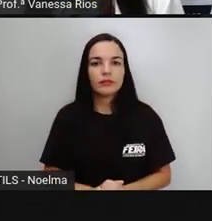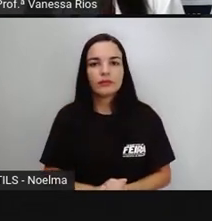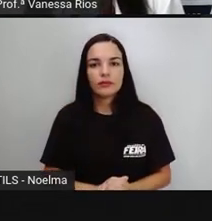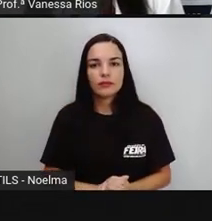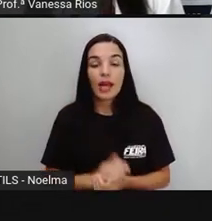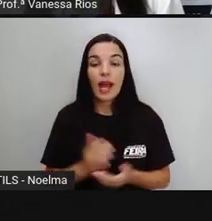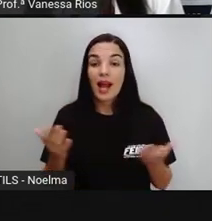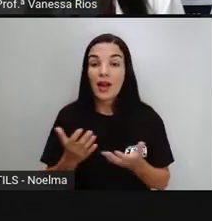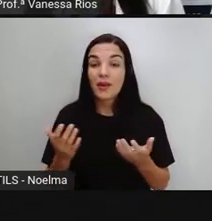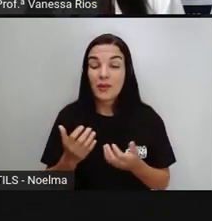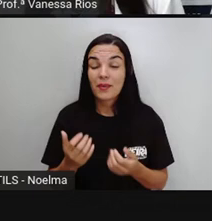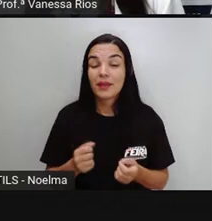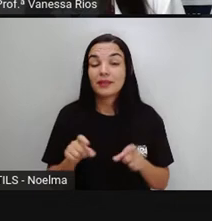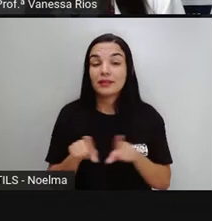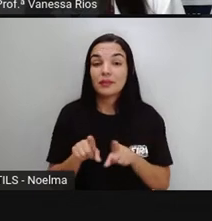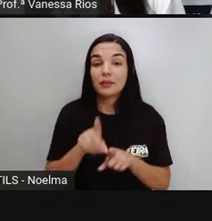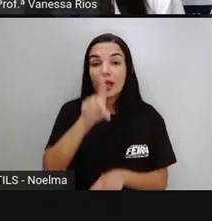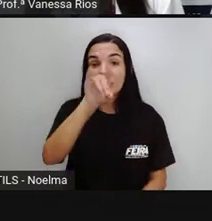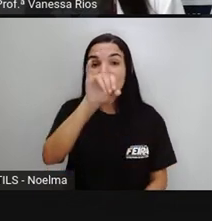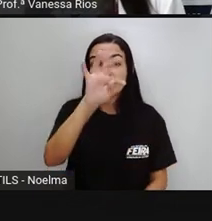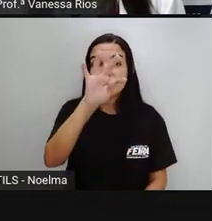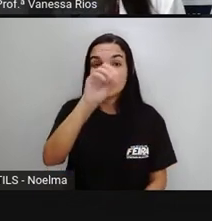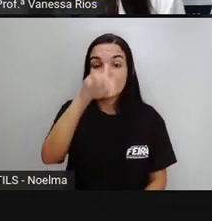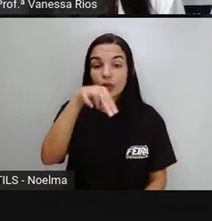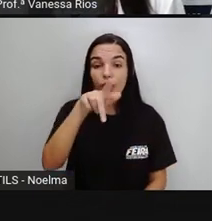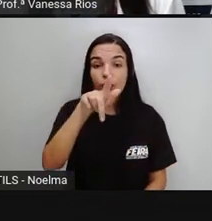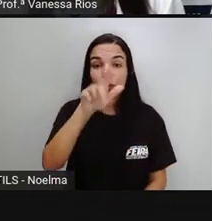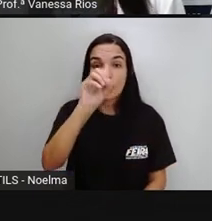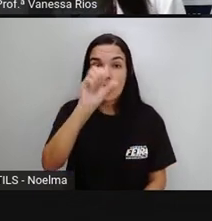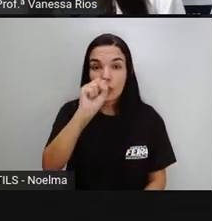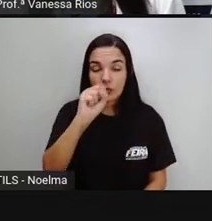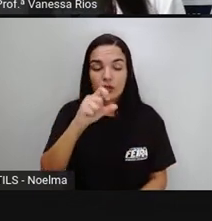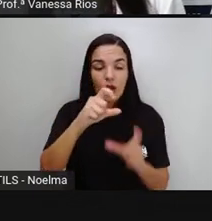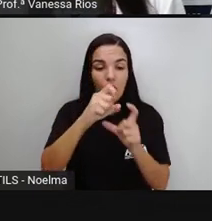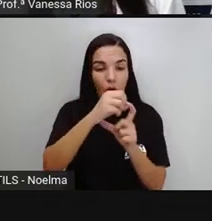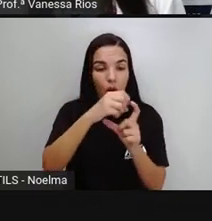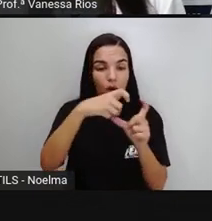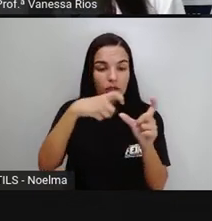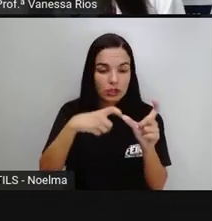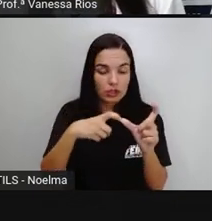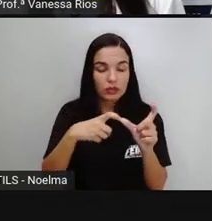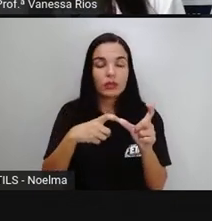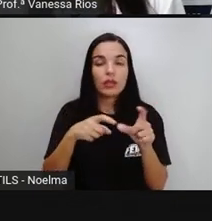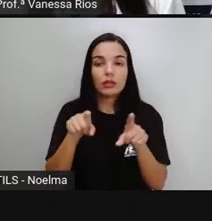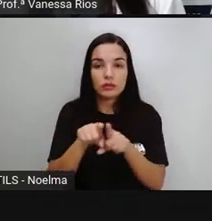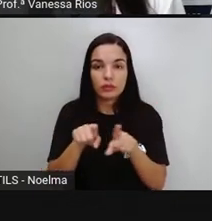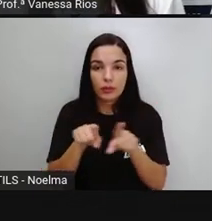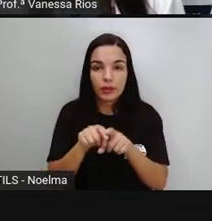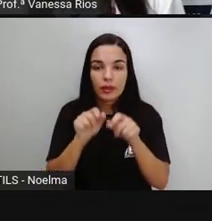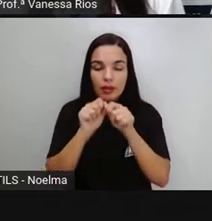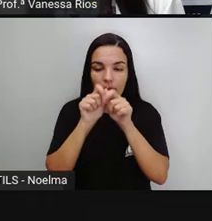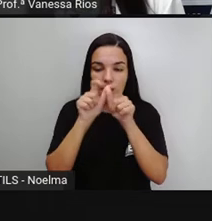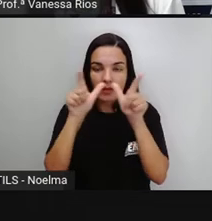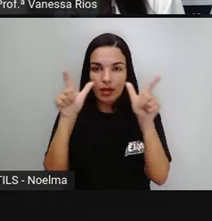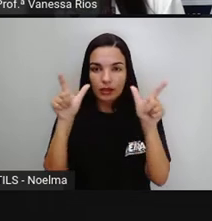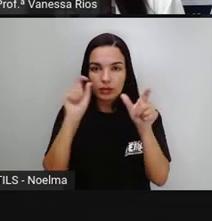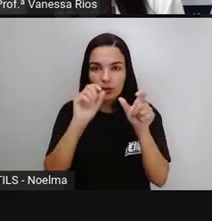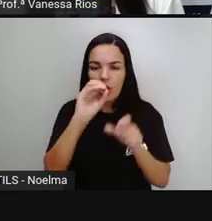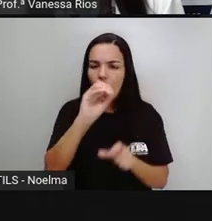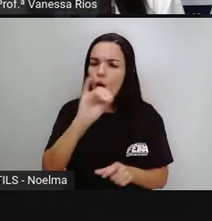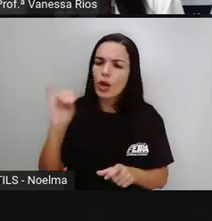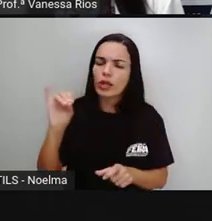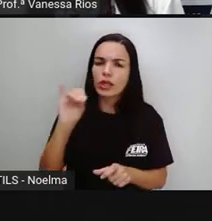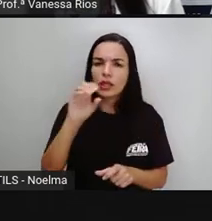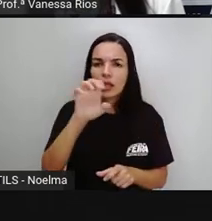E também as palavras aí que são oxítonas e aí são terminadas com ditongos abertos, né? OI,